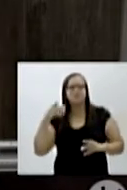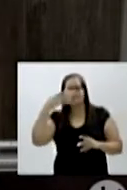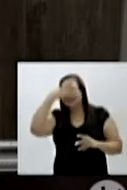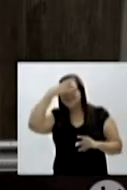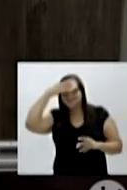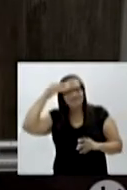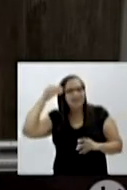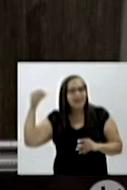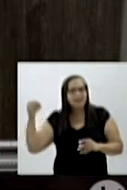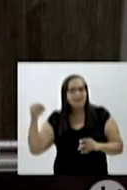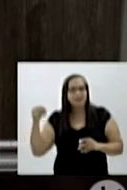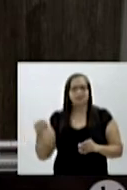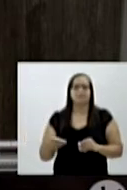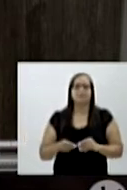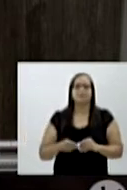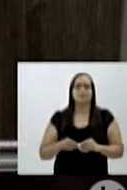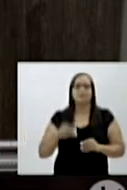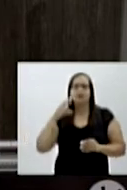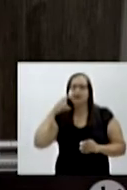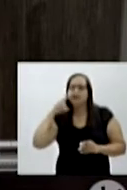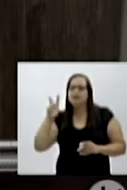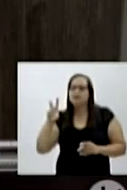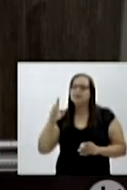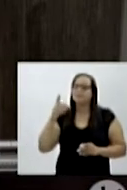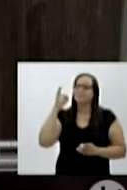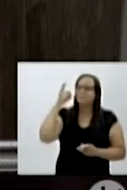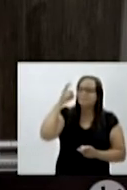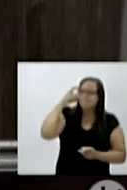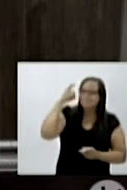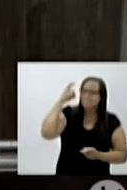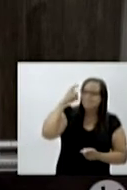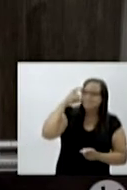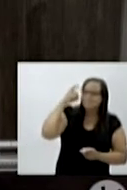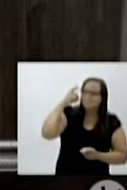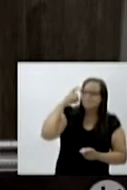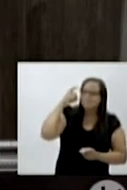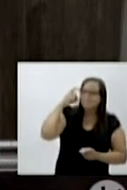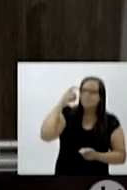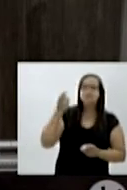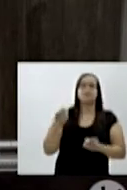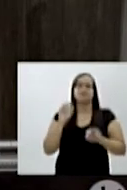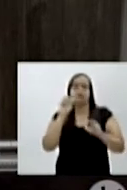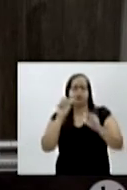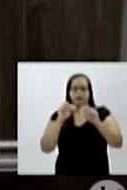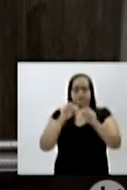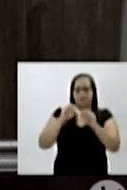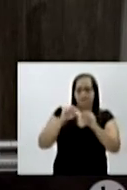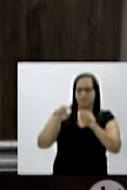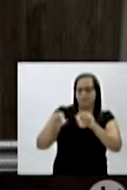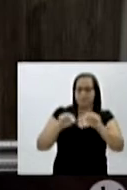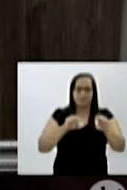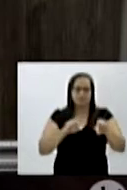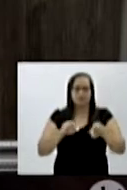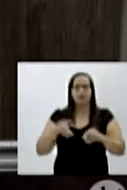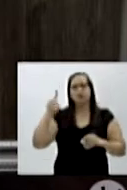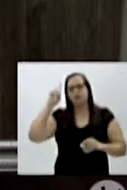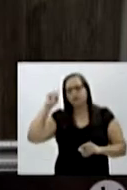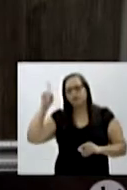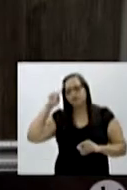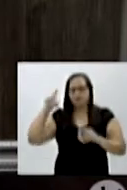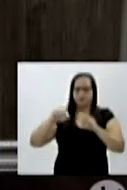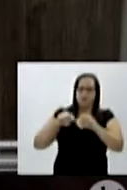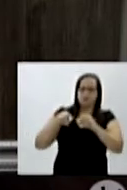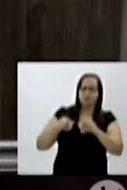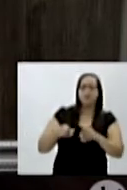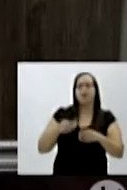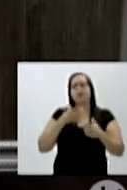que fazer com ela. E eu vendo aquilo, aquilo me incomodava. Aí eu colocava para fazer bolinha de papel crepom. Mas aí todo dia fazendo bolinha